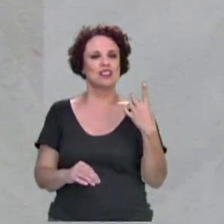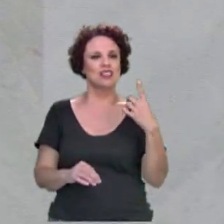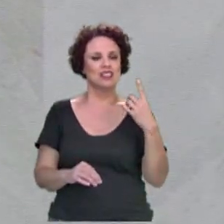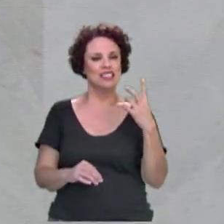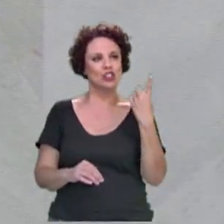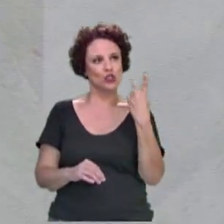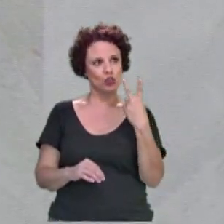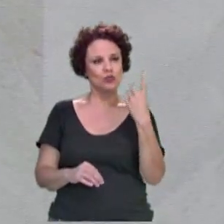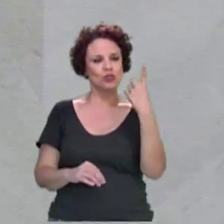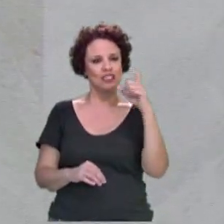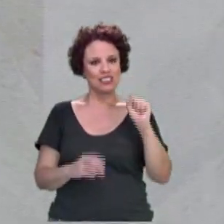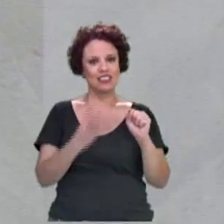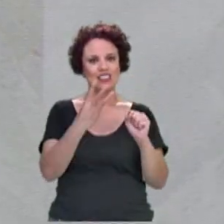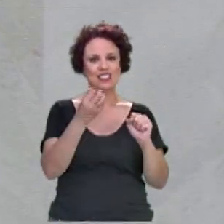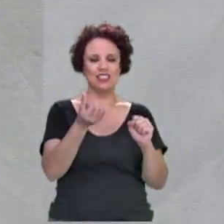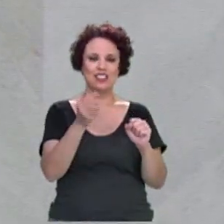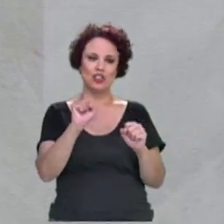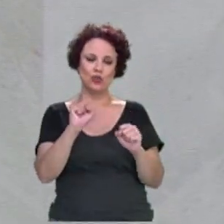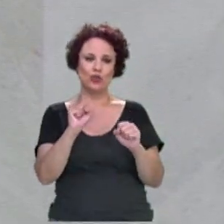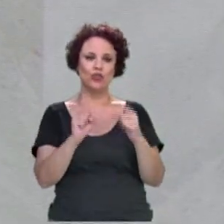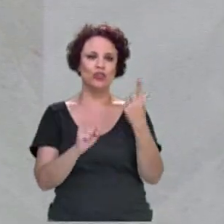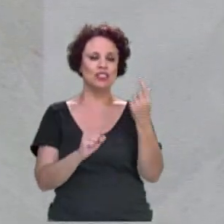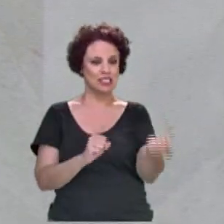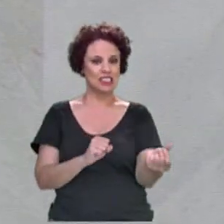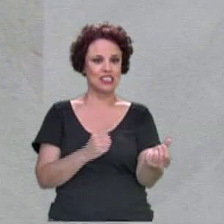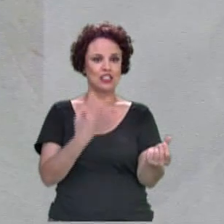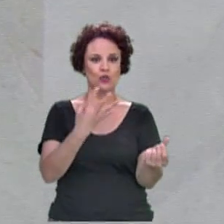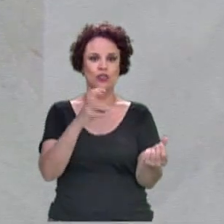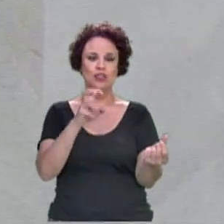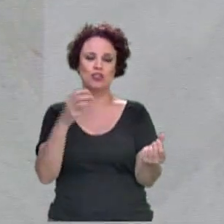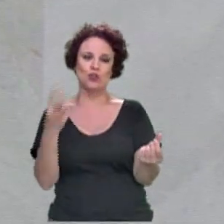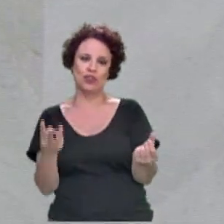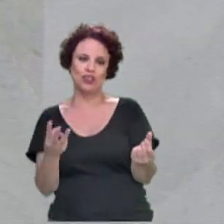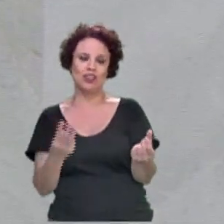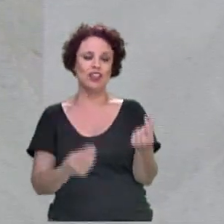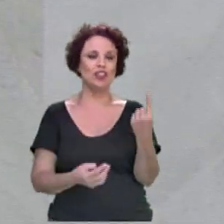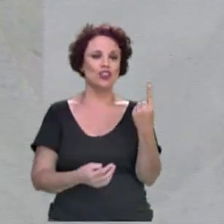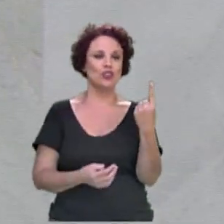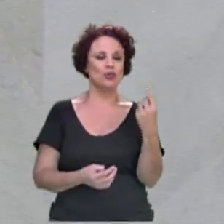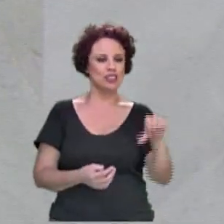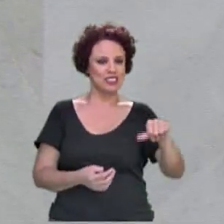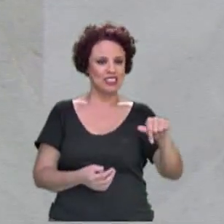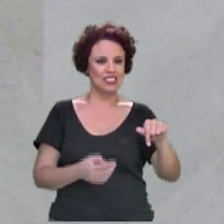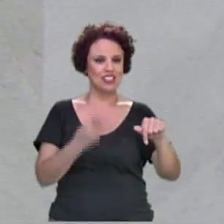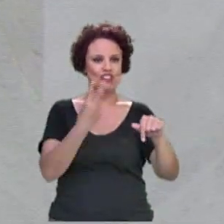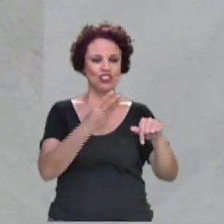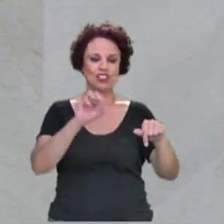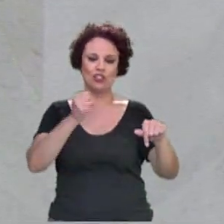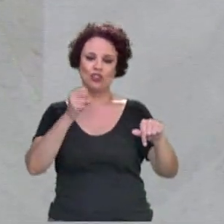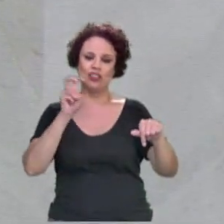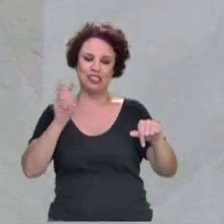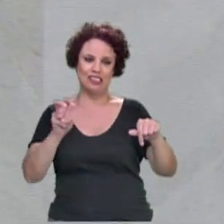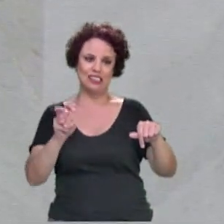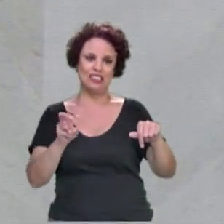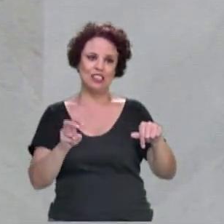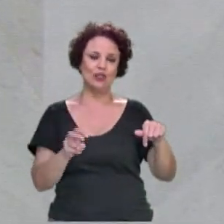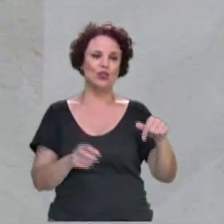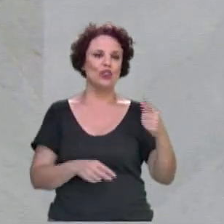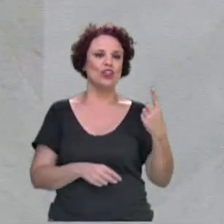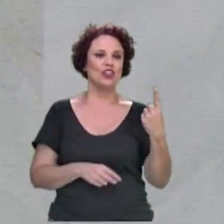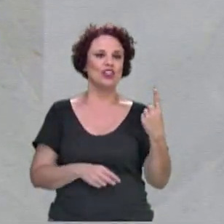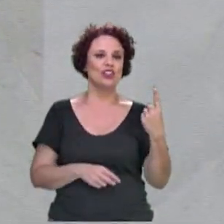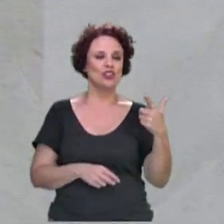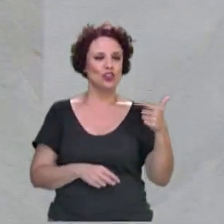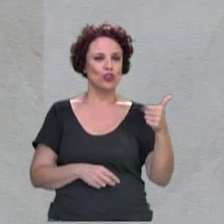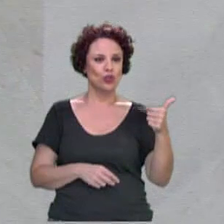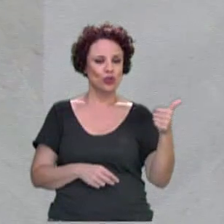368, 2016, 453, 2017, 385. De 2012